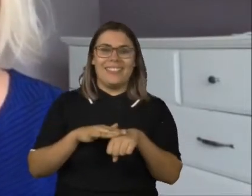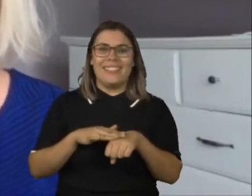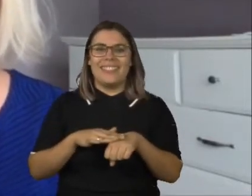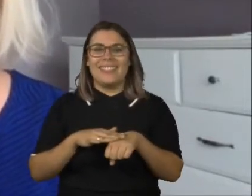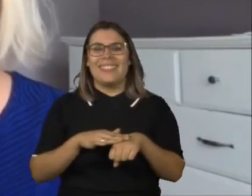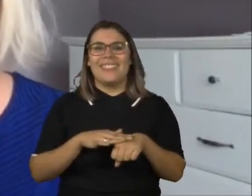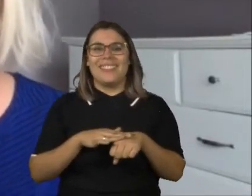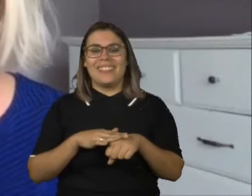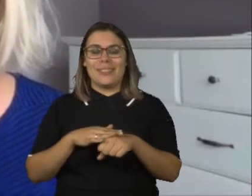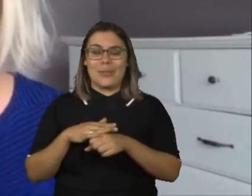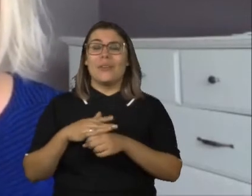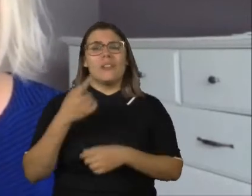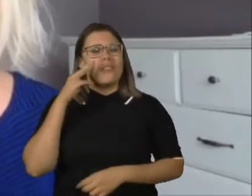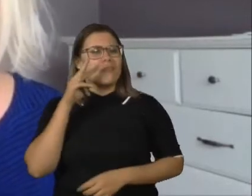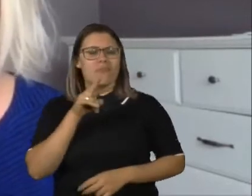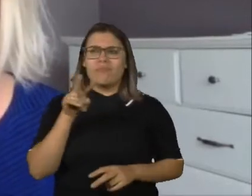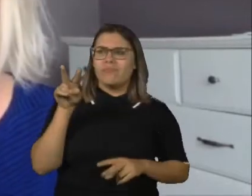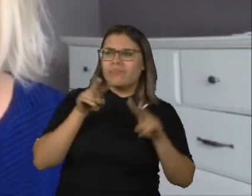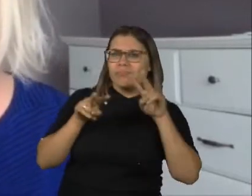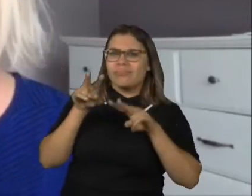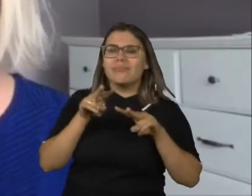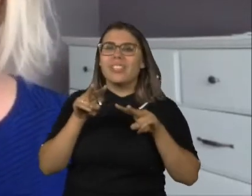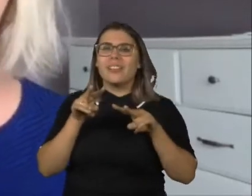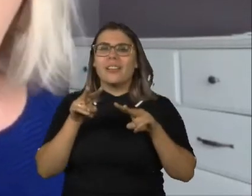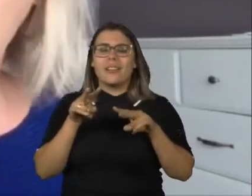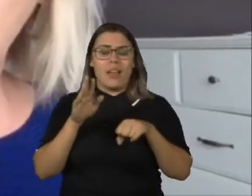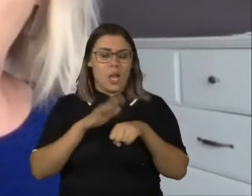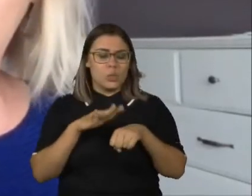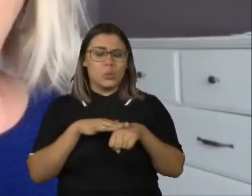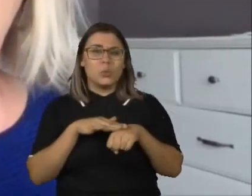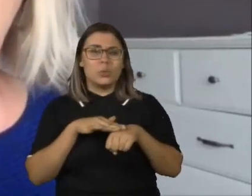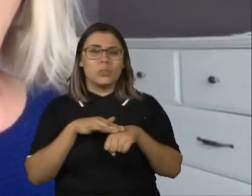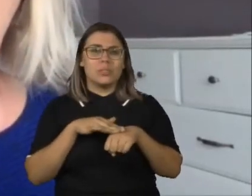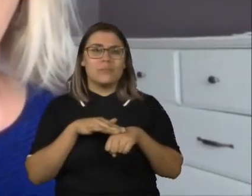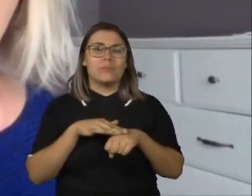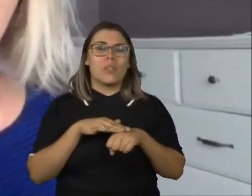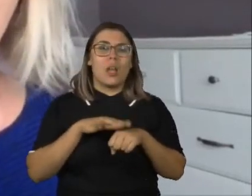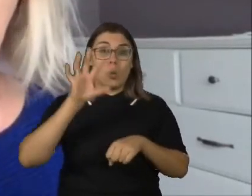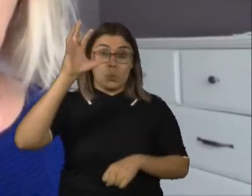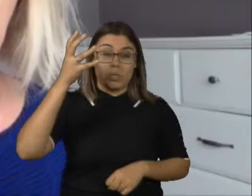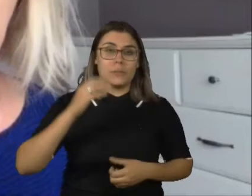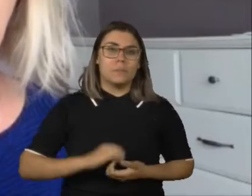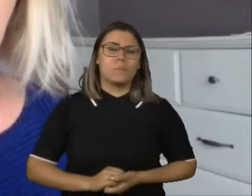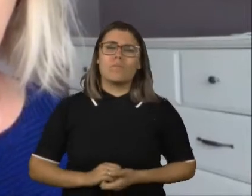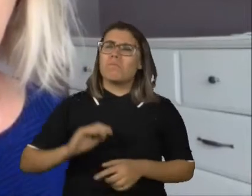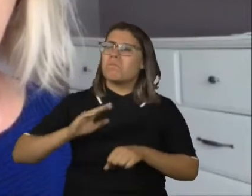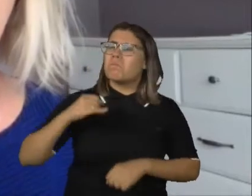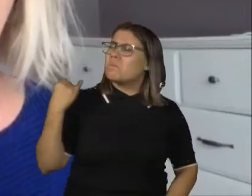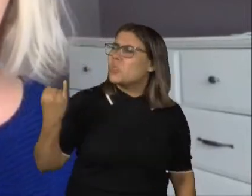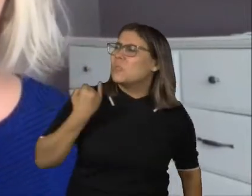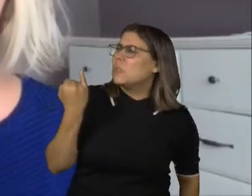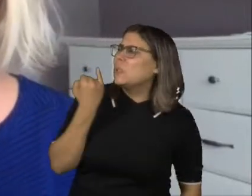trilhar alguns caminhos, passar algumas ferramentas para que a autonomia aconteça. E é super importante a gente